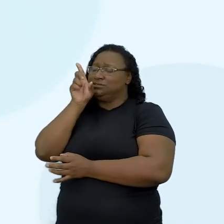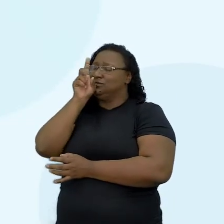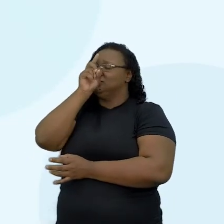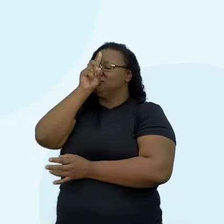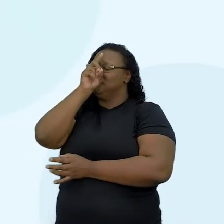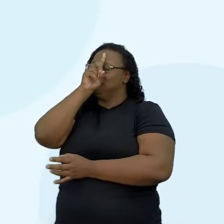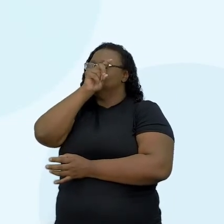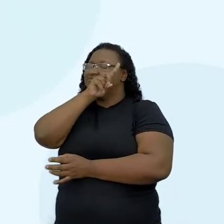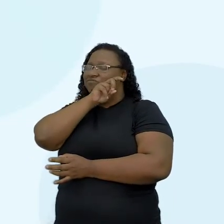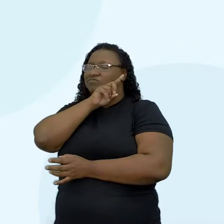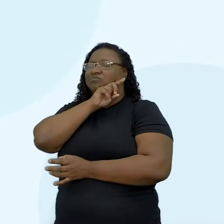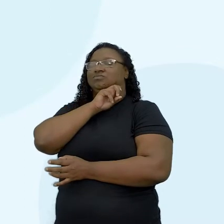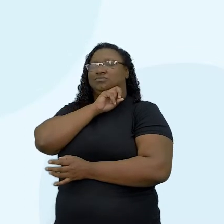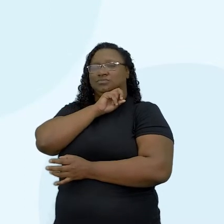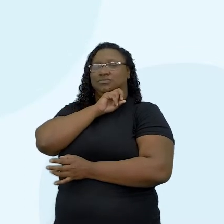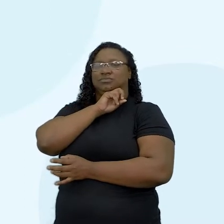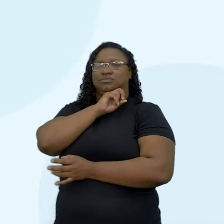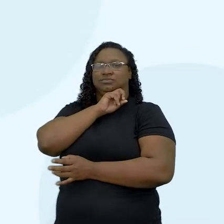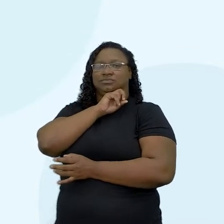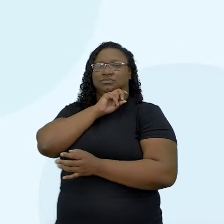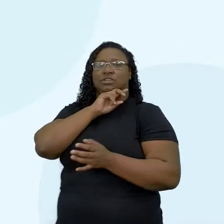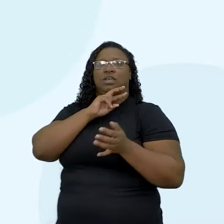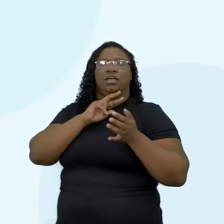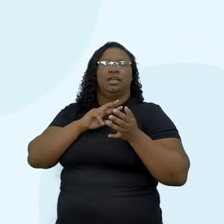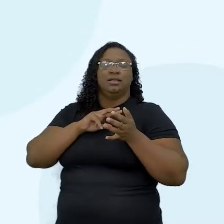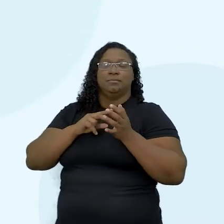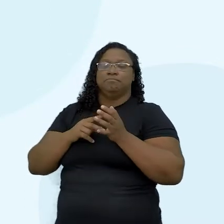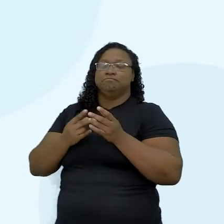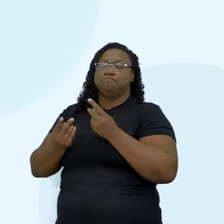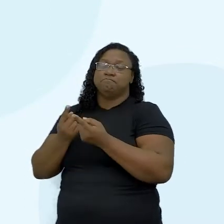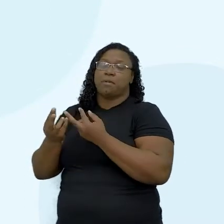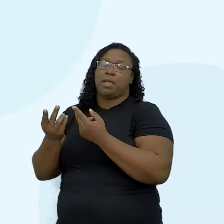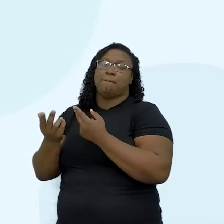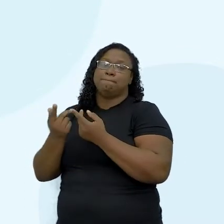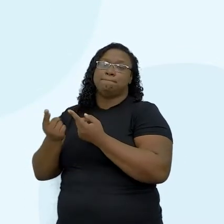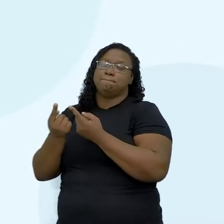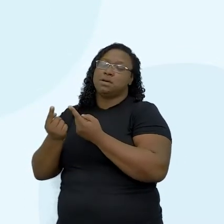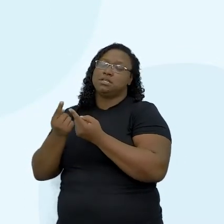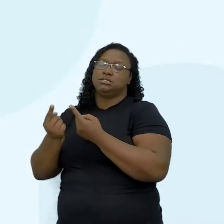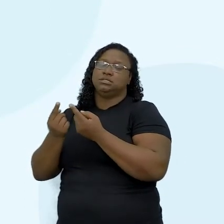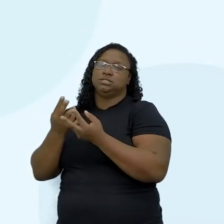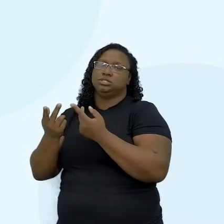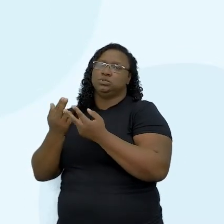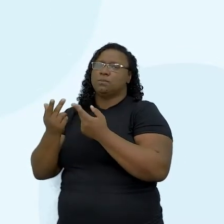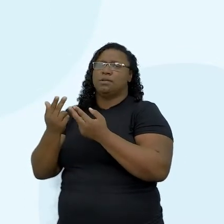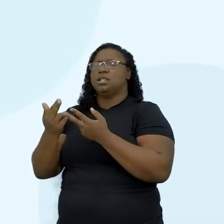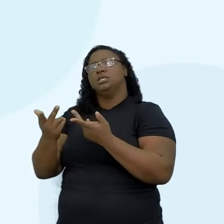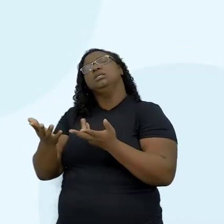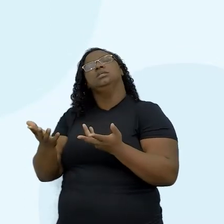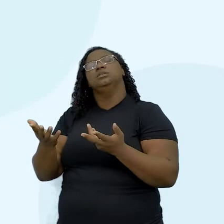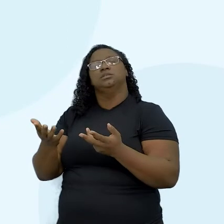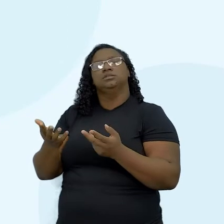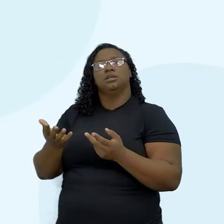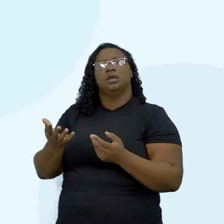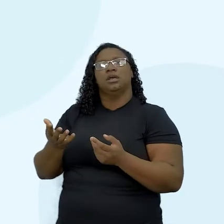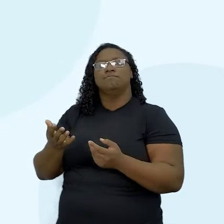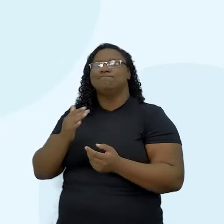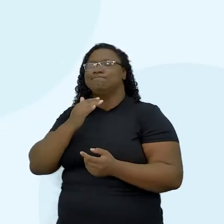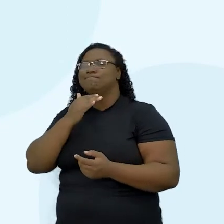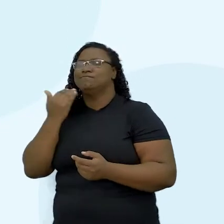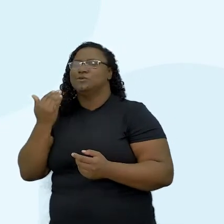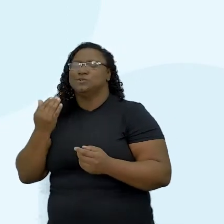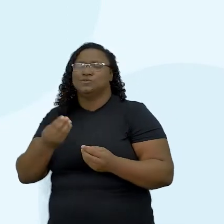de vida, semelhantes a mortos vivos. Então, são pessoas, são grupos, são